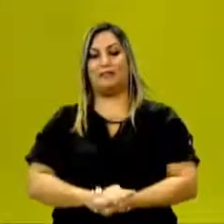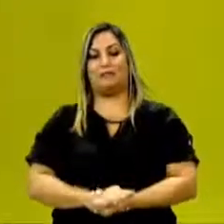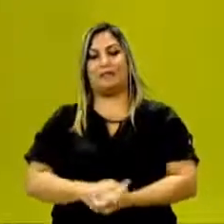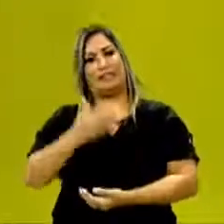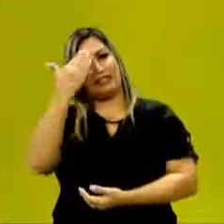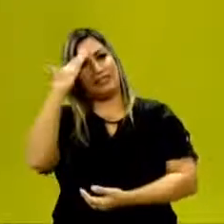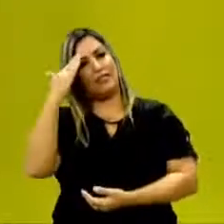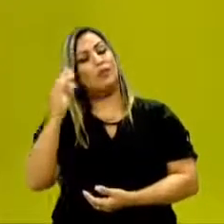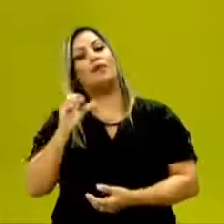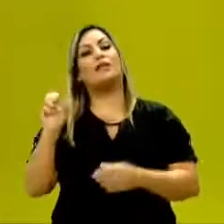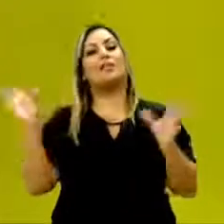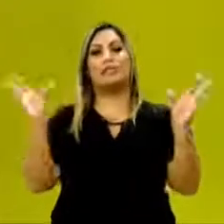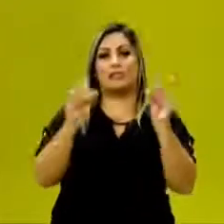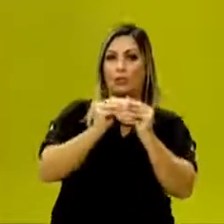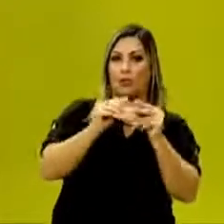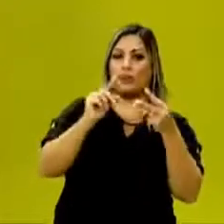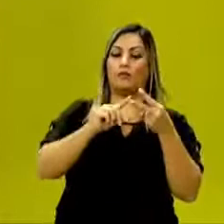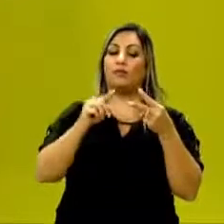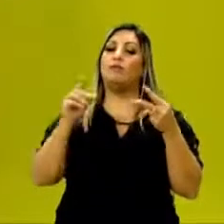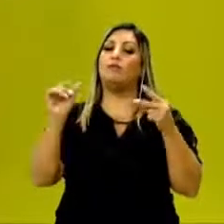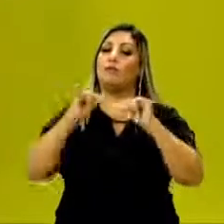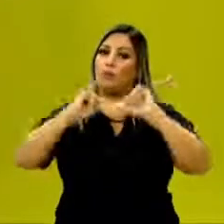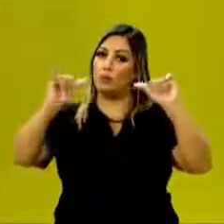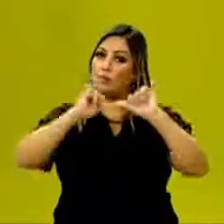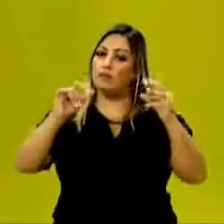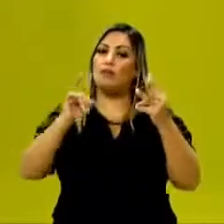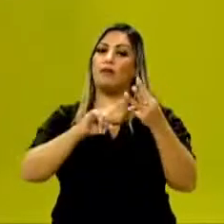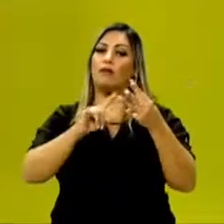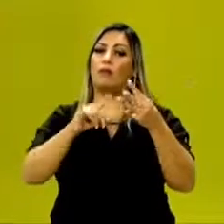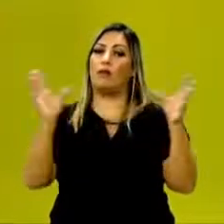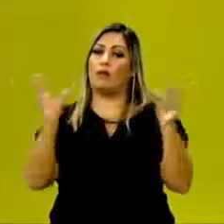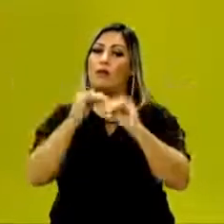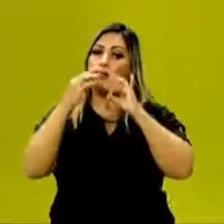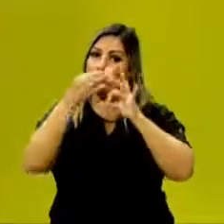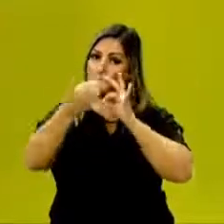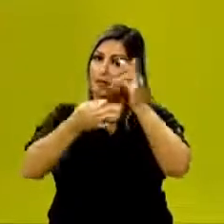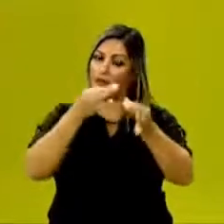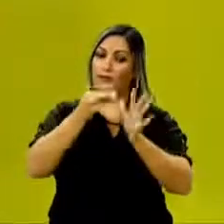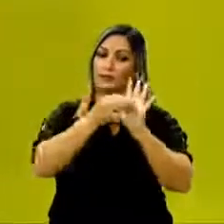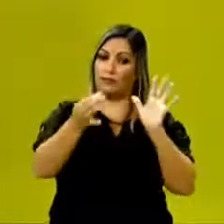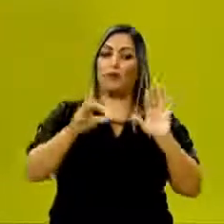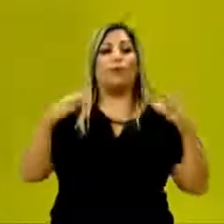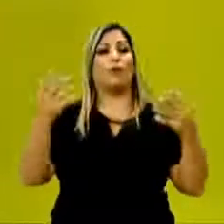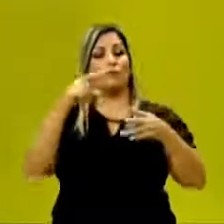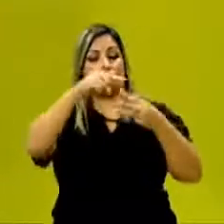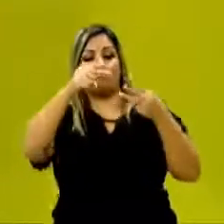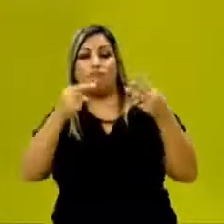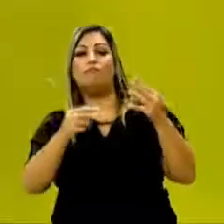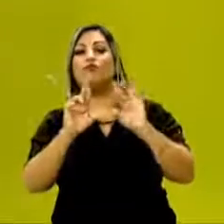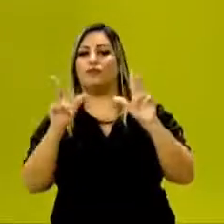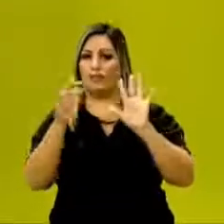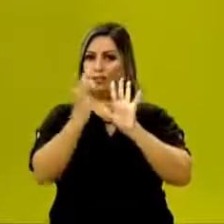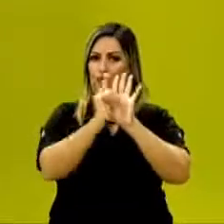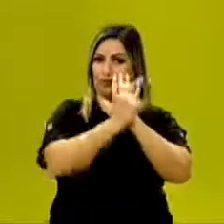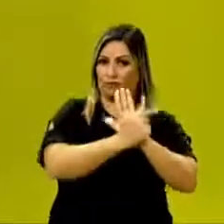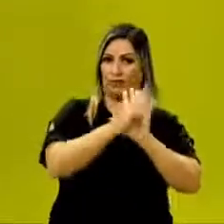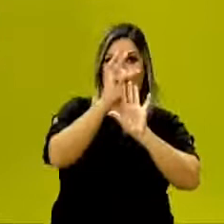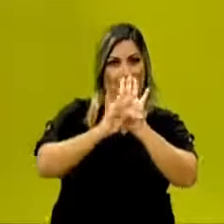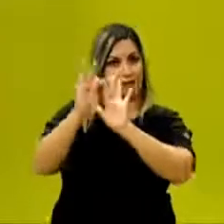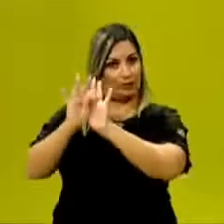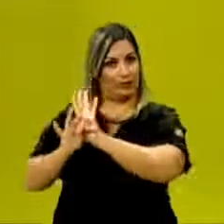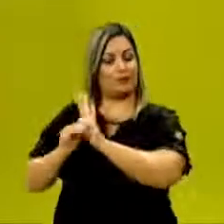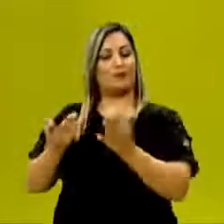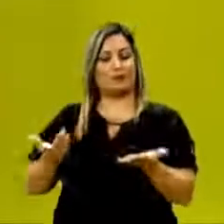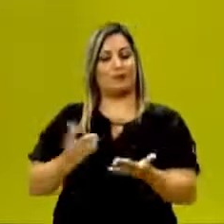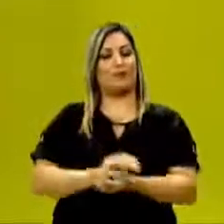Entender o que é uma sinopse, um anúncio publicitário e uma resenha. Quais são as diferenças desses gêneros textuais? E é